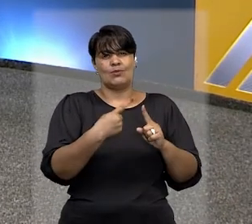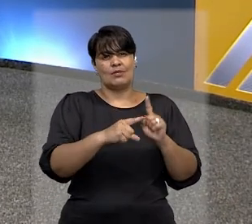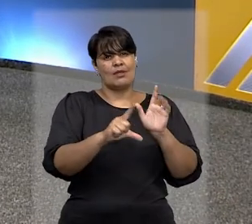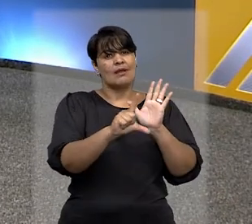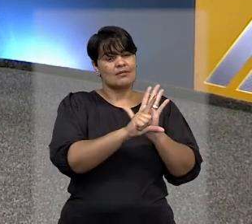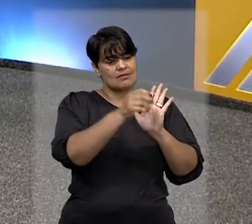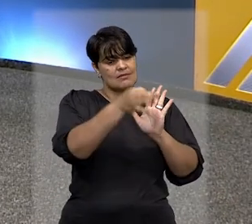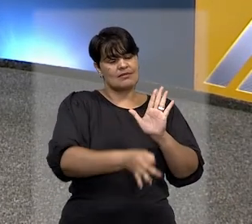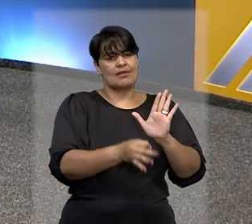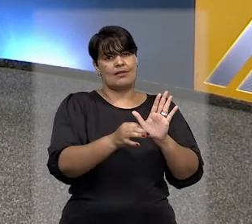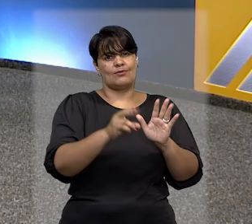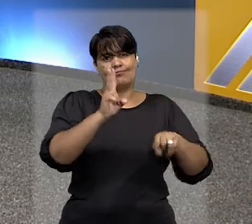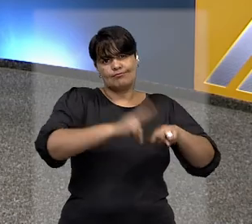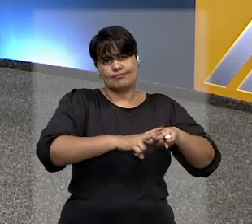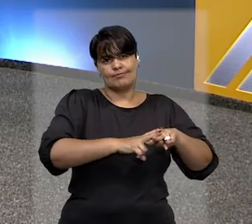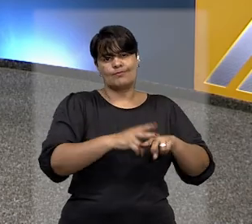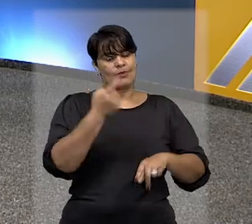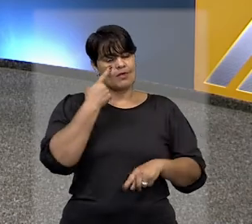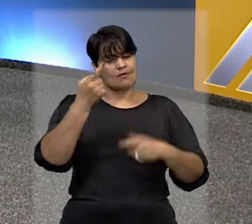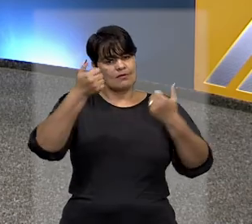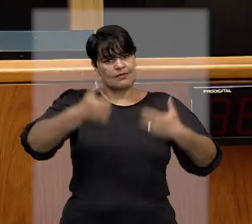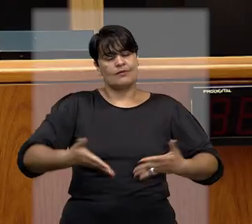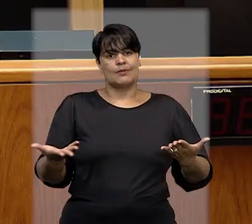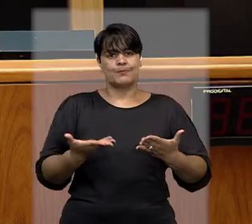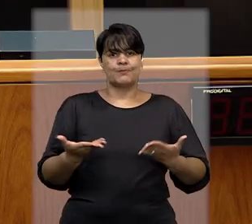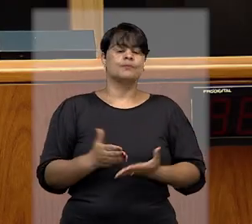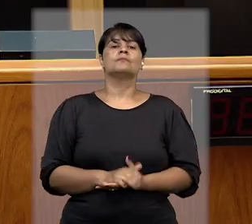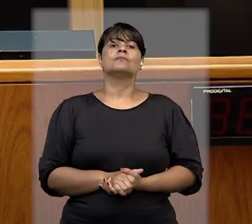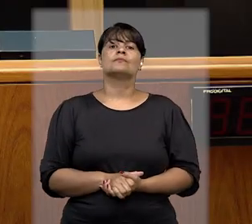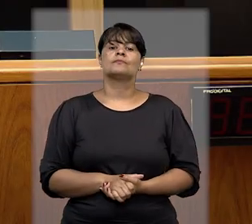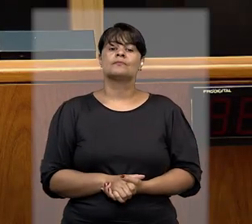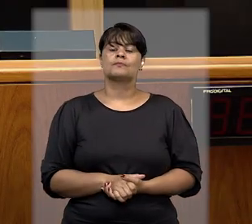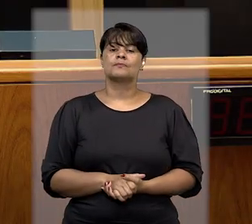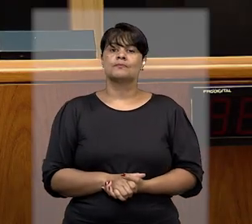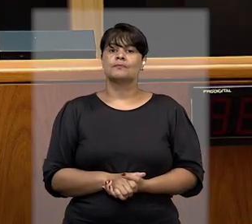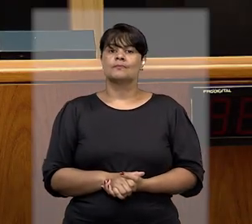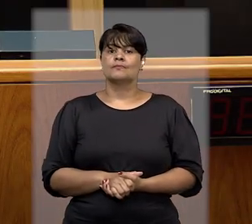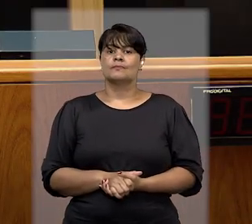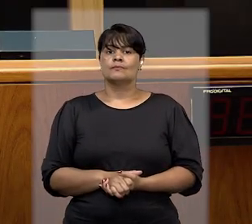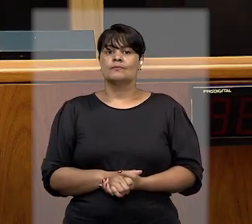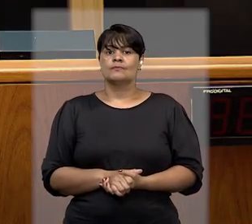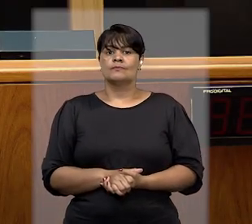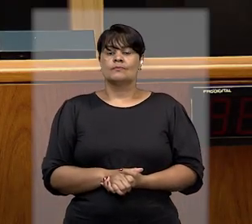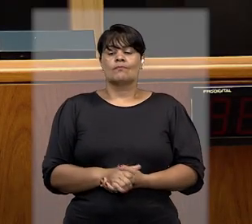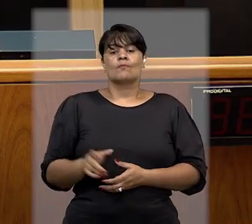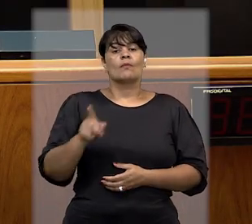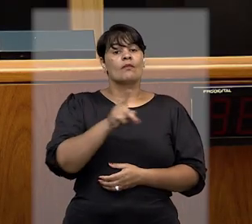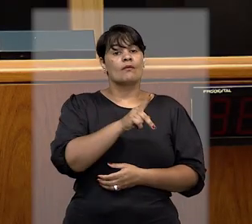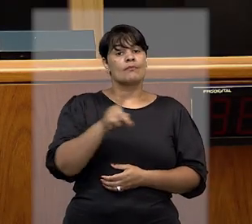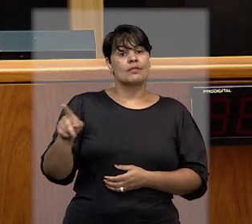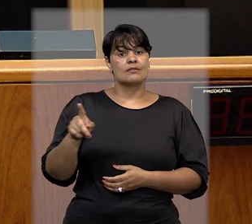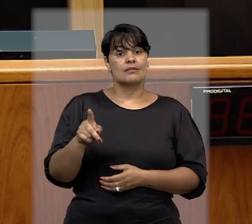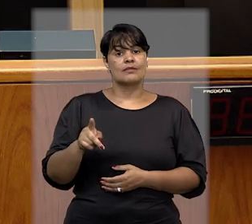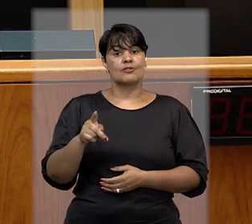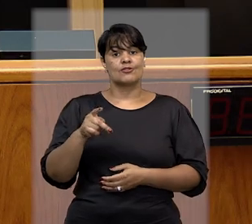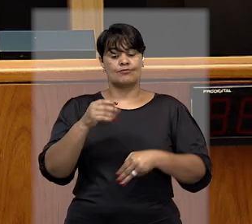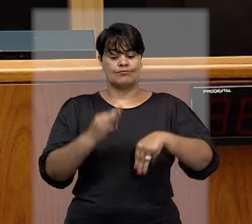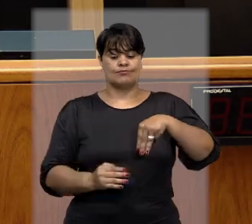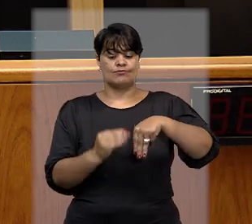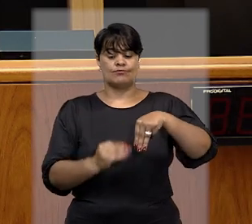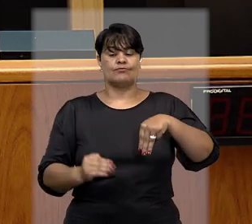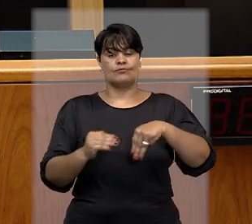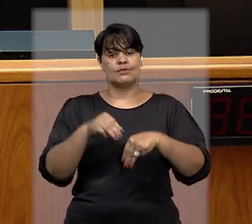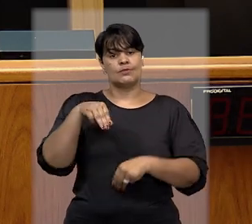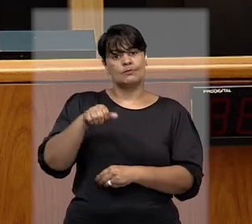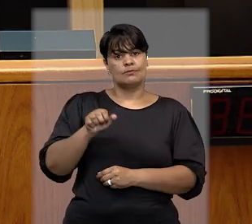conferir na reportagem de Júlia Avelar. A presidente do Superior Tribunal de Justiça, ministra Maria Tereza